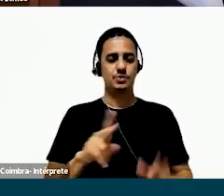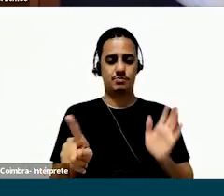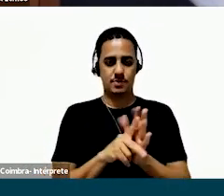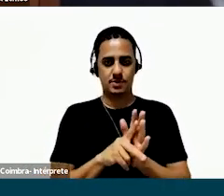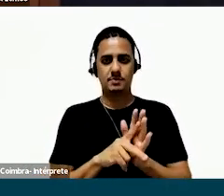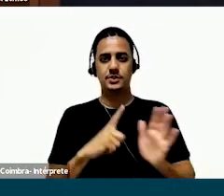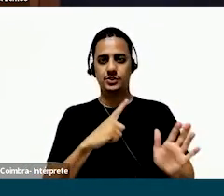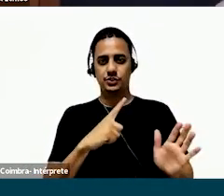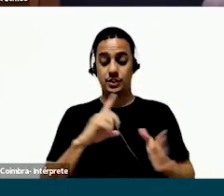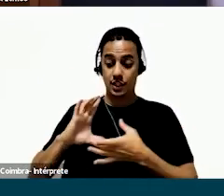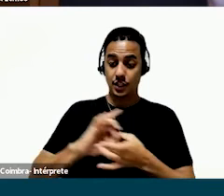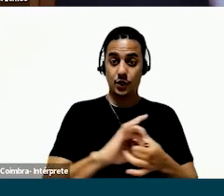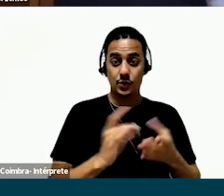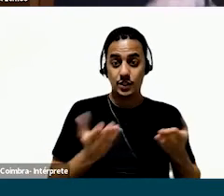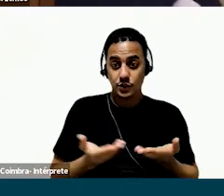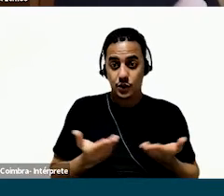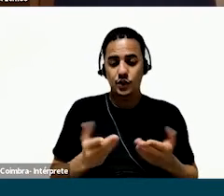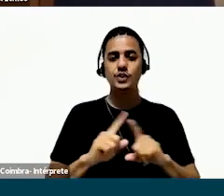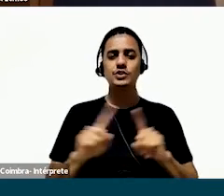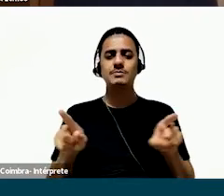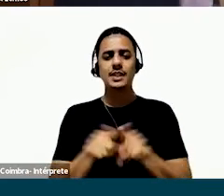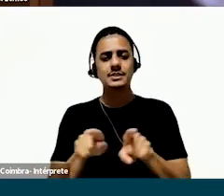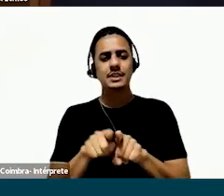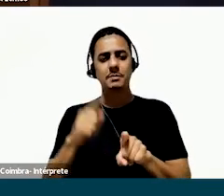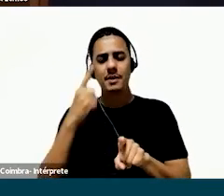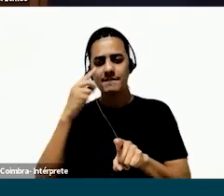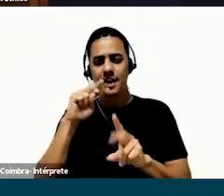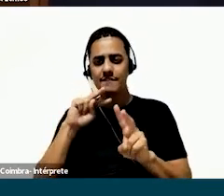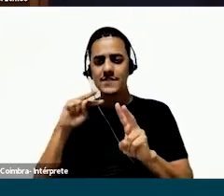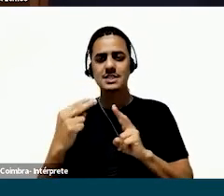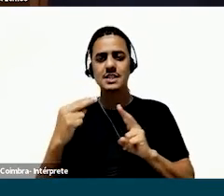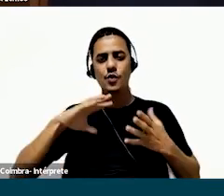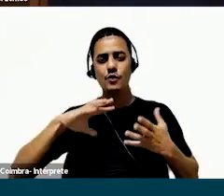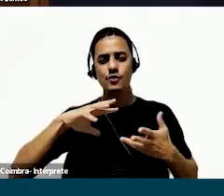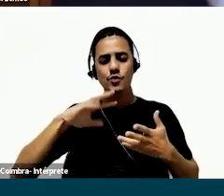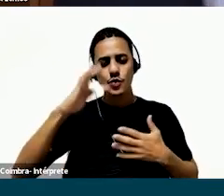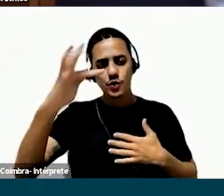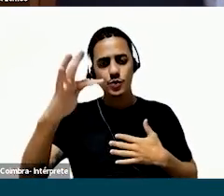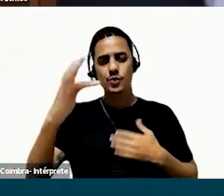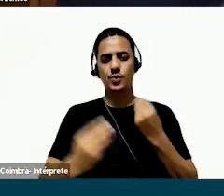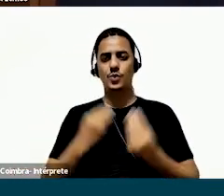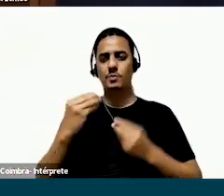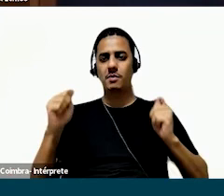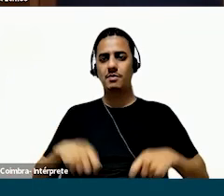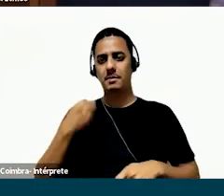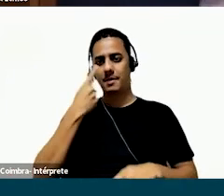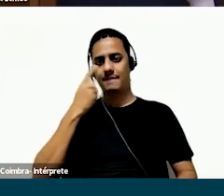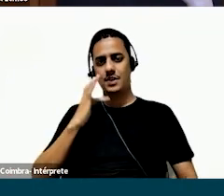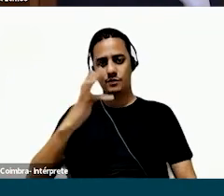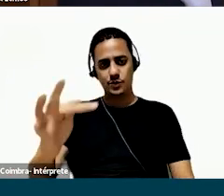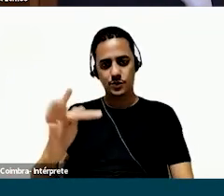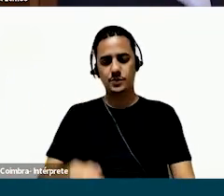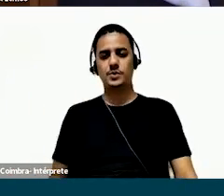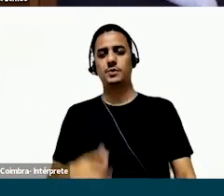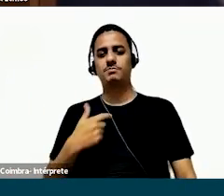um produto que está no ar, e aí, olhando para o contexto atual, mas também já trazendo uma visão de futuro, um olhar de como isso poderia